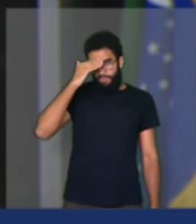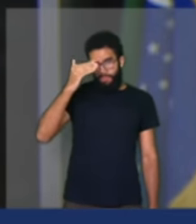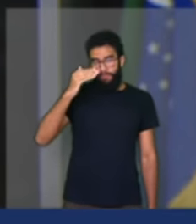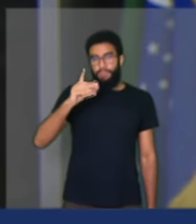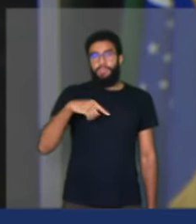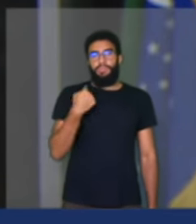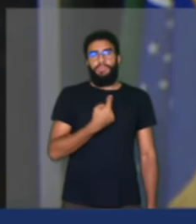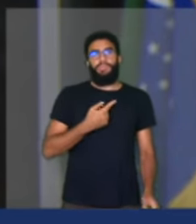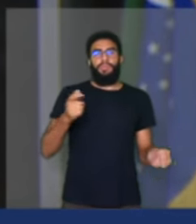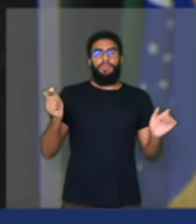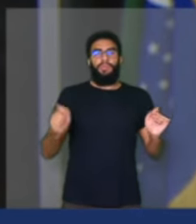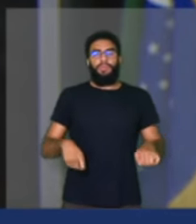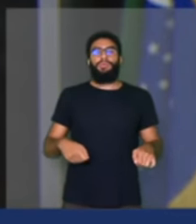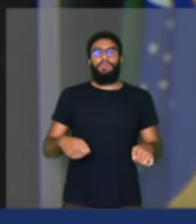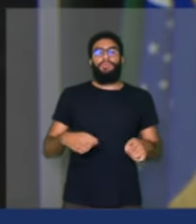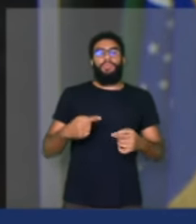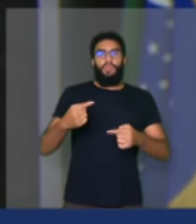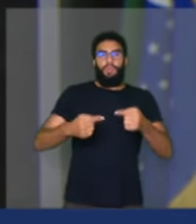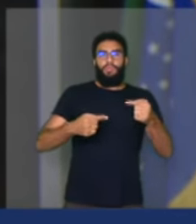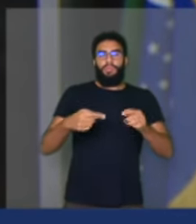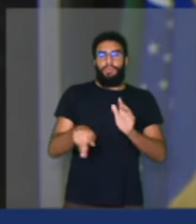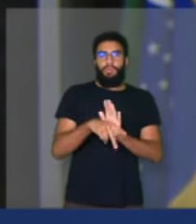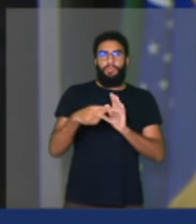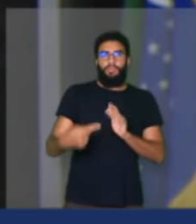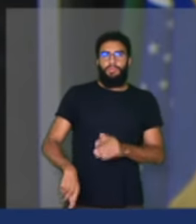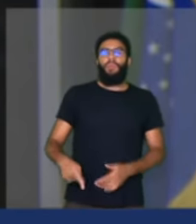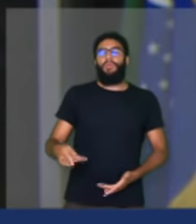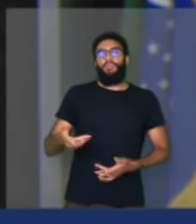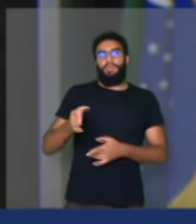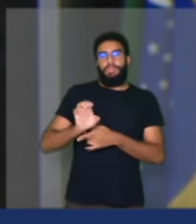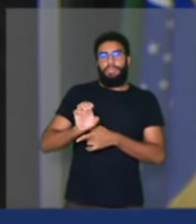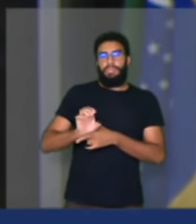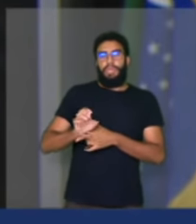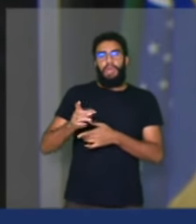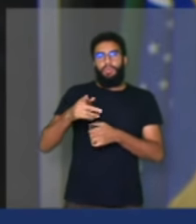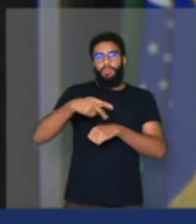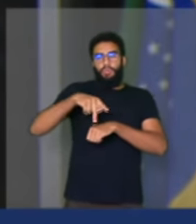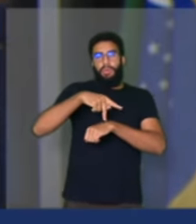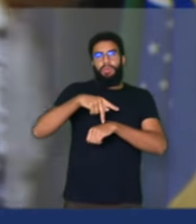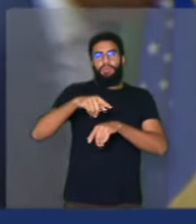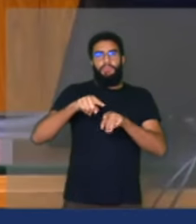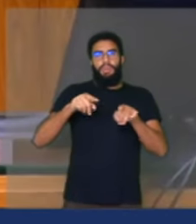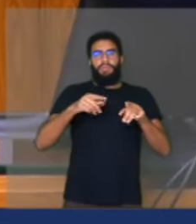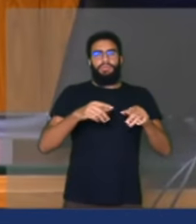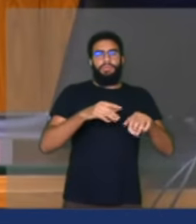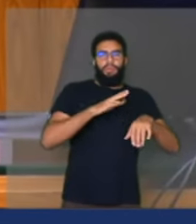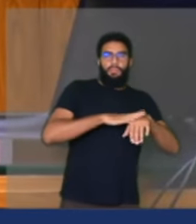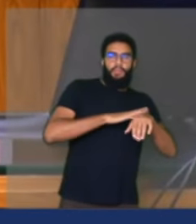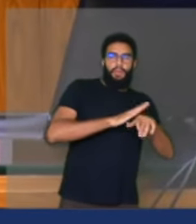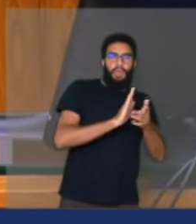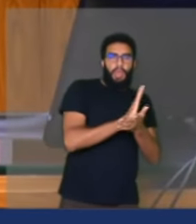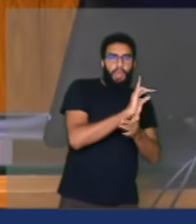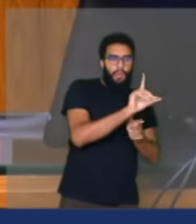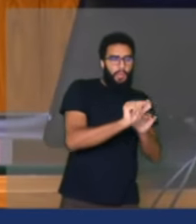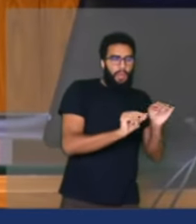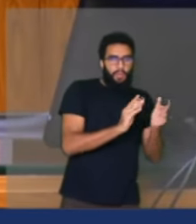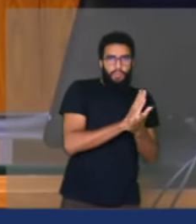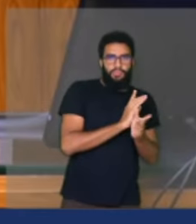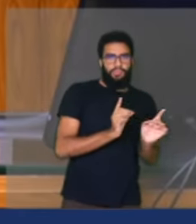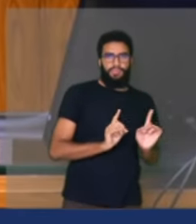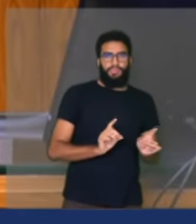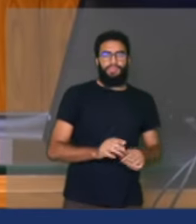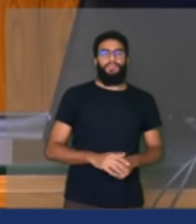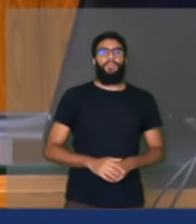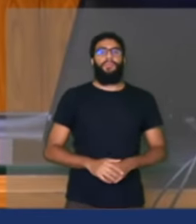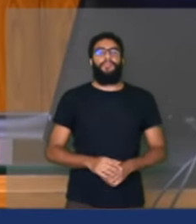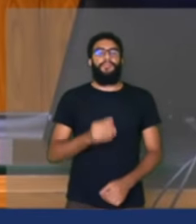política de Estado e não uma política partidária no nosso país. Muito obrigado. Muito obrigado ao nobre deputado Luiz